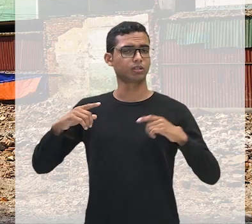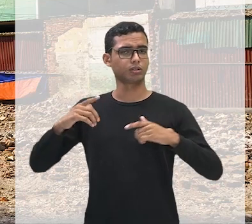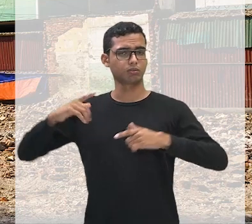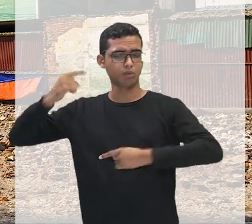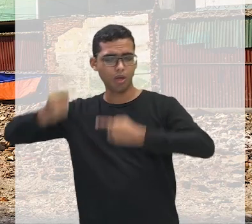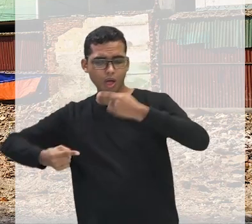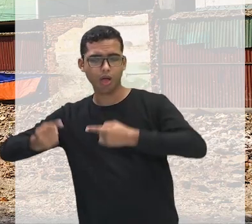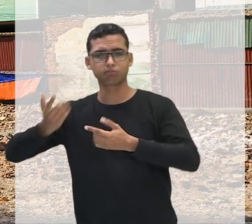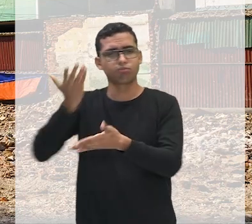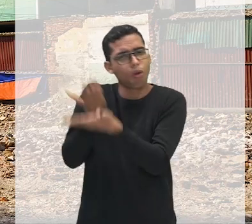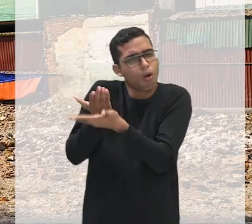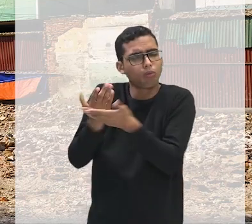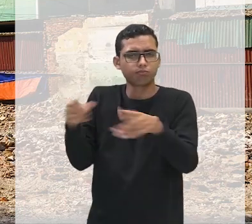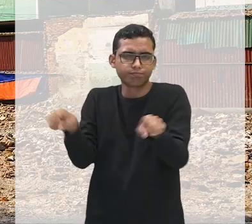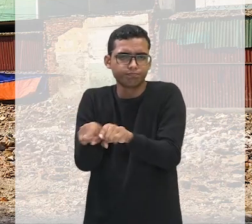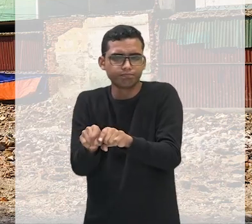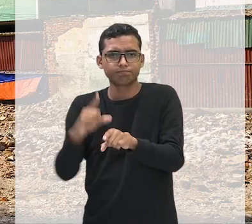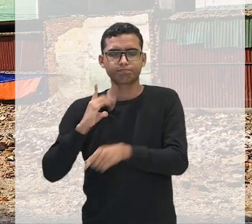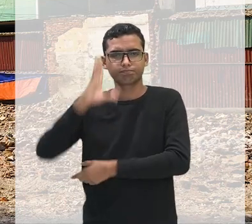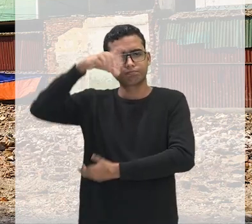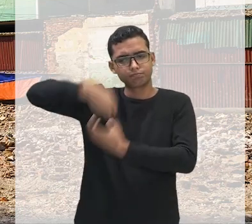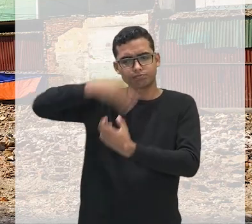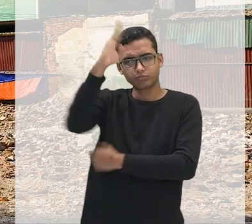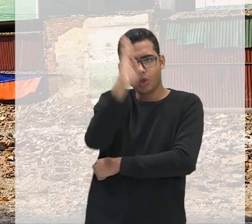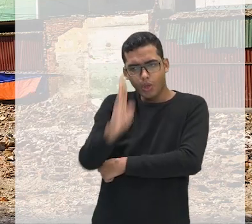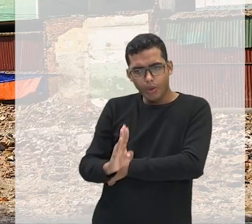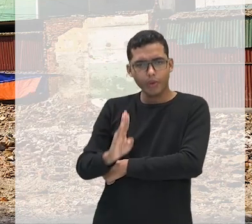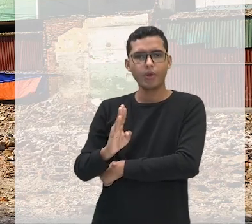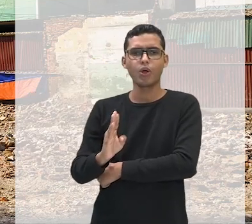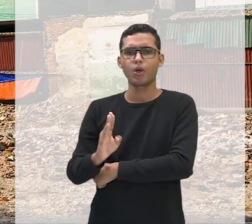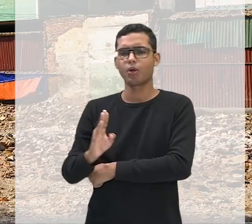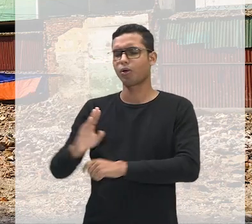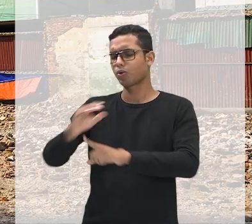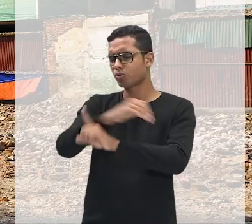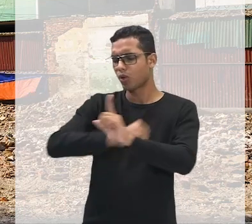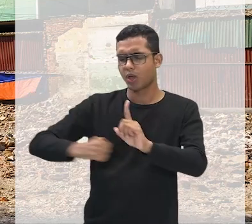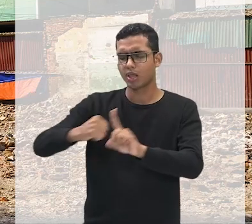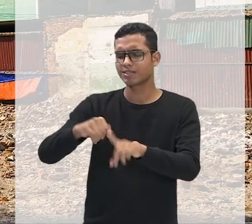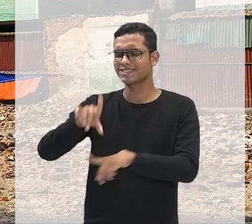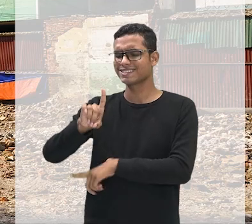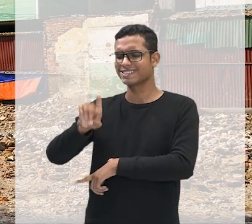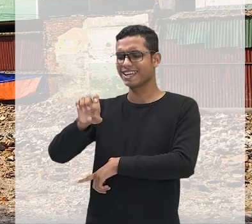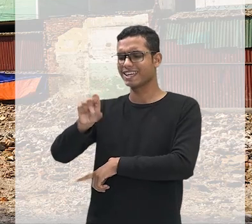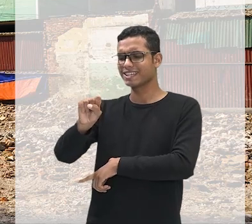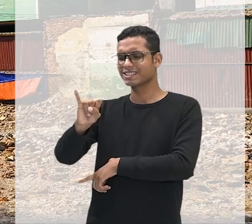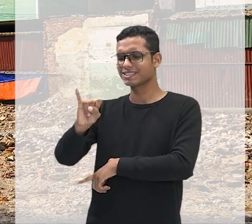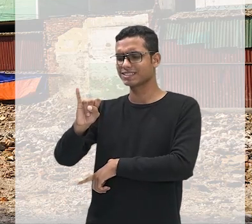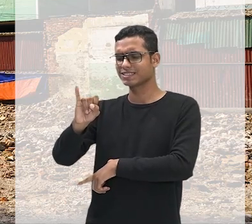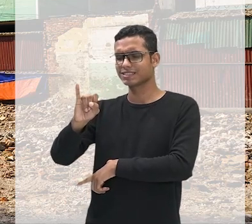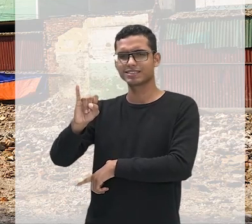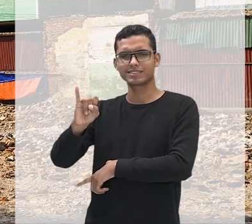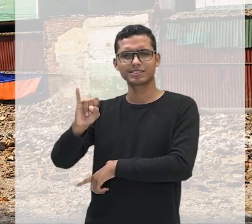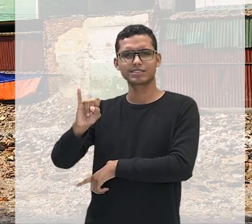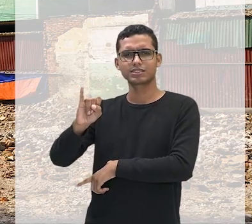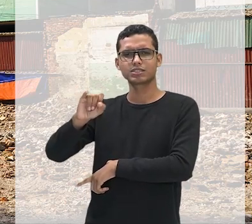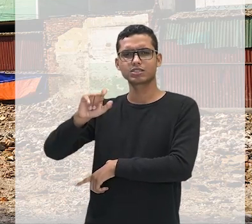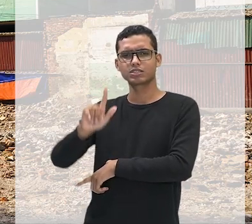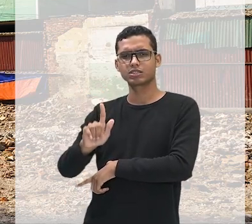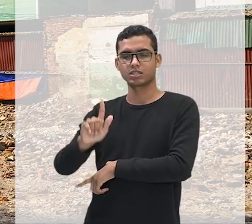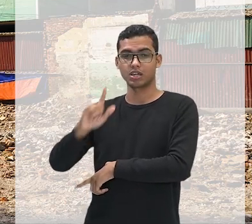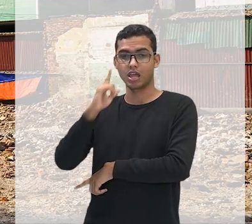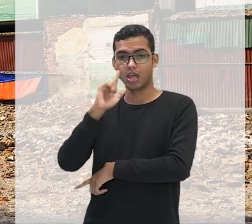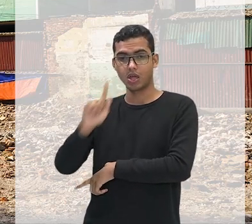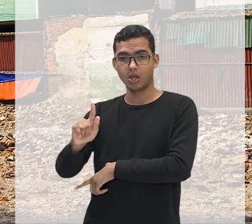desigualdades sociais, né? As desigualdades, as diferenças. O que a gente vai fazer nessa aula, pessoal, é analisar alguns dados que são